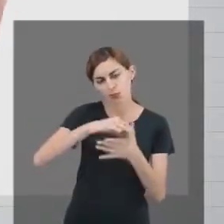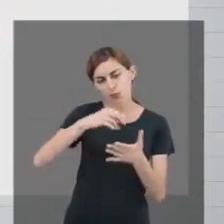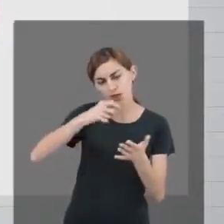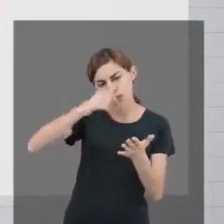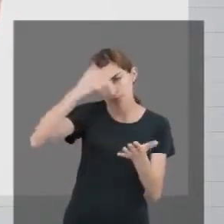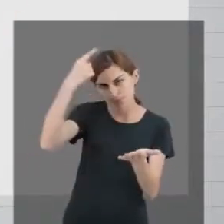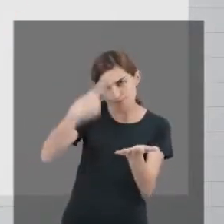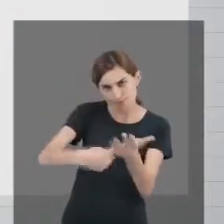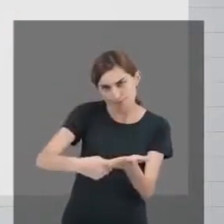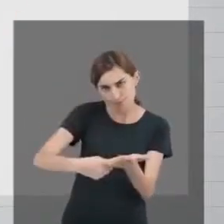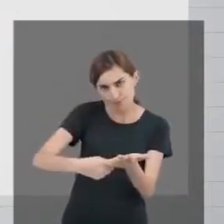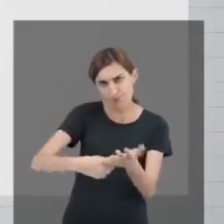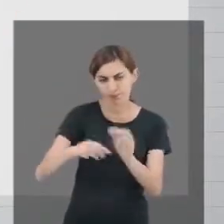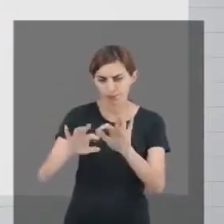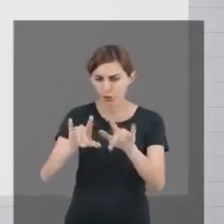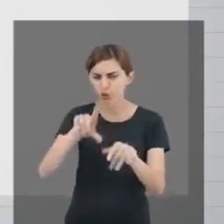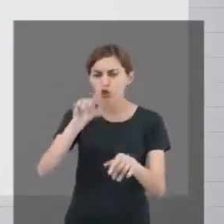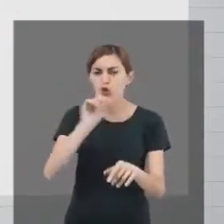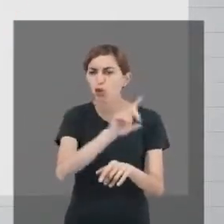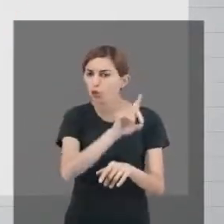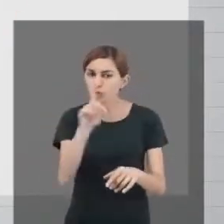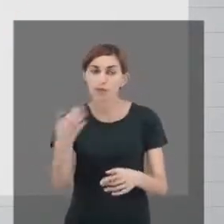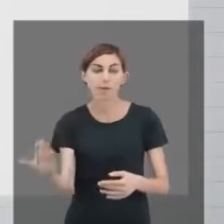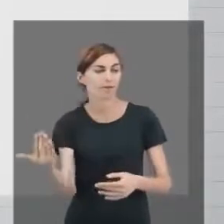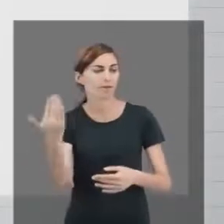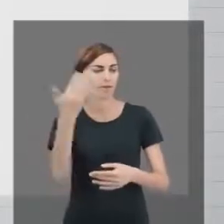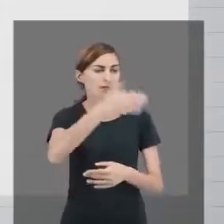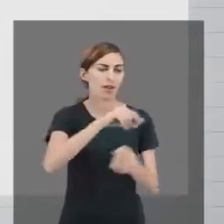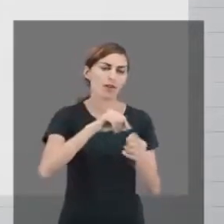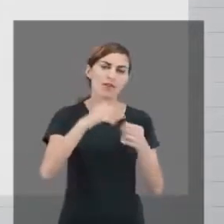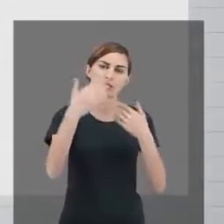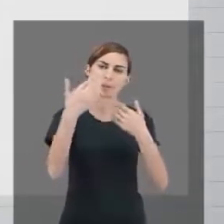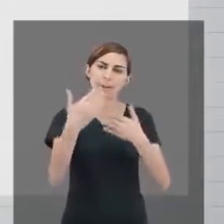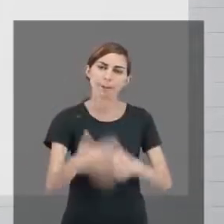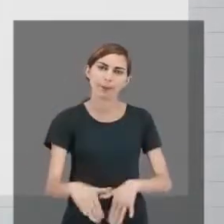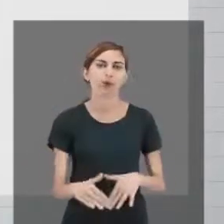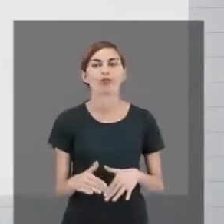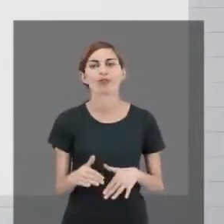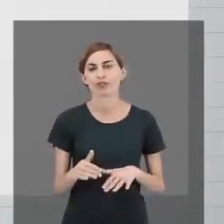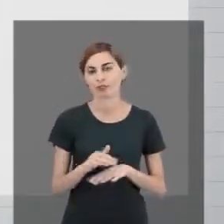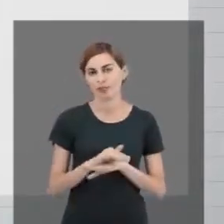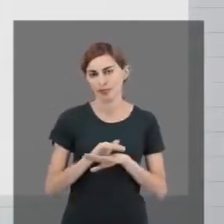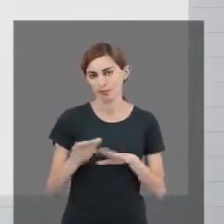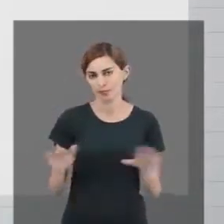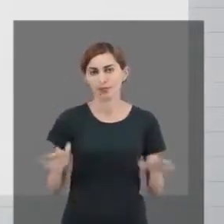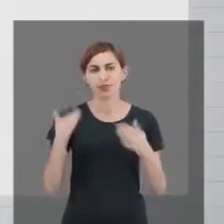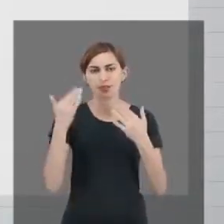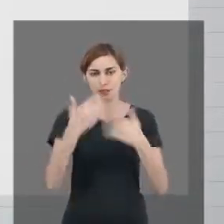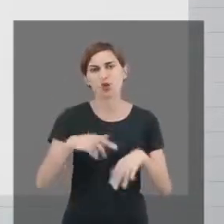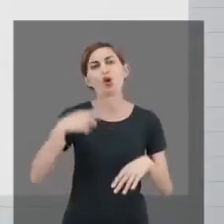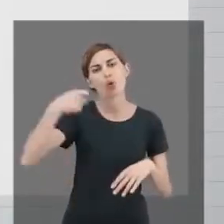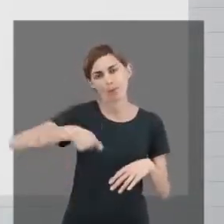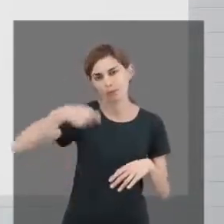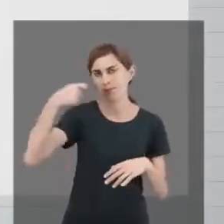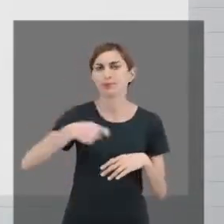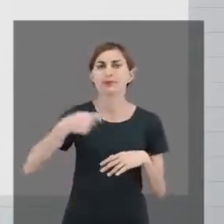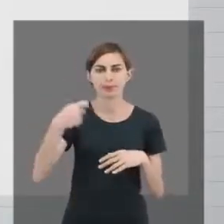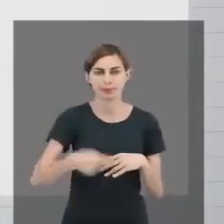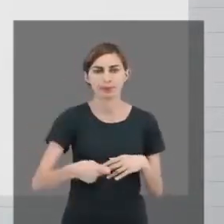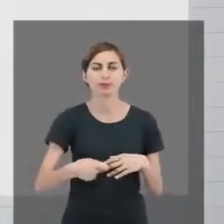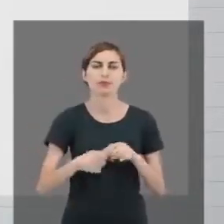agendadas previamente. Você escolhe a data e comparece ao módulo para fazer a prova. Isso é obrigatório.